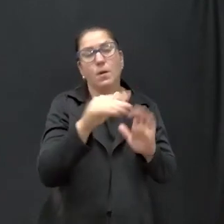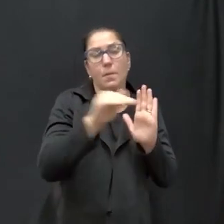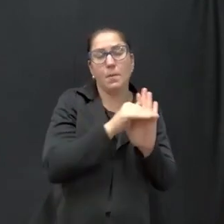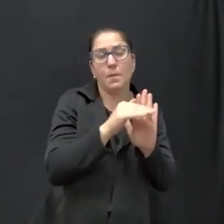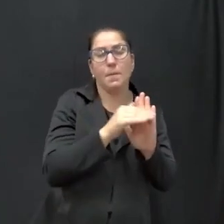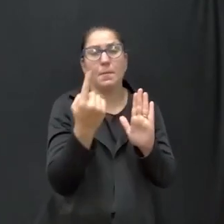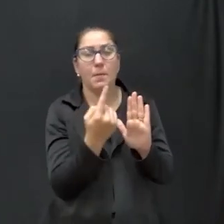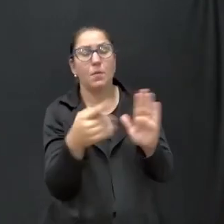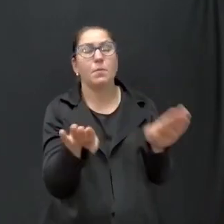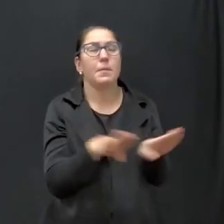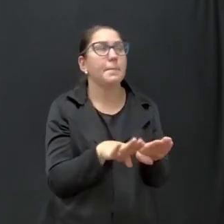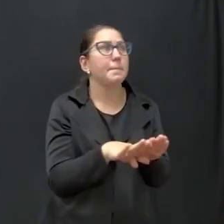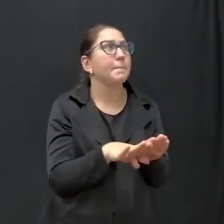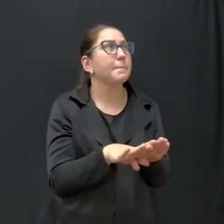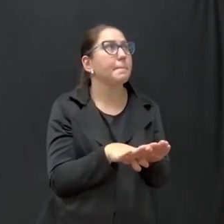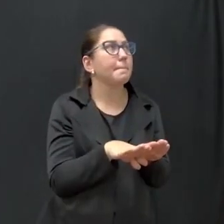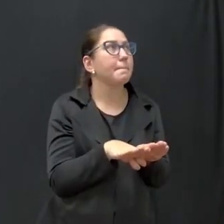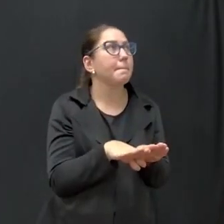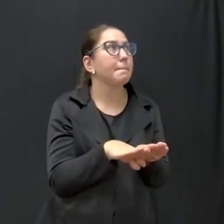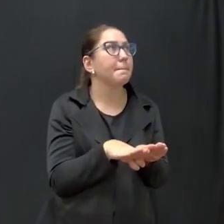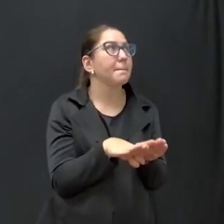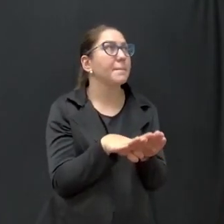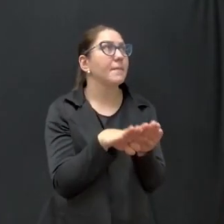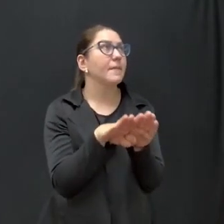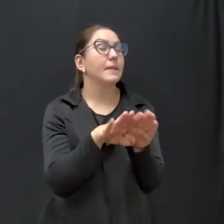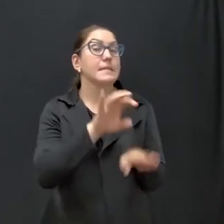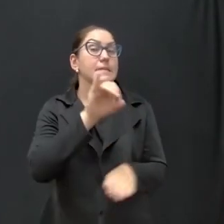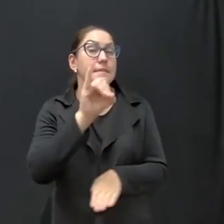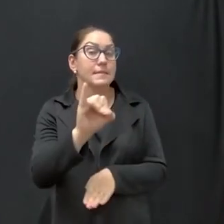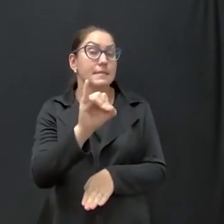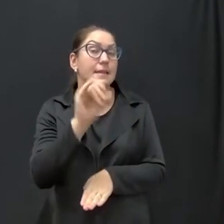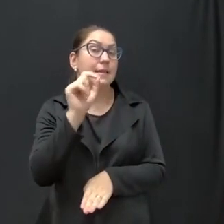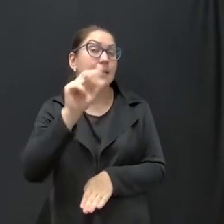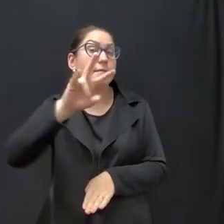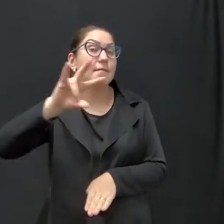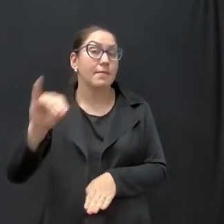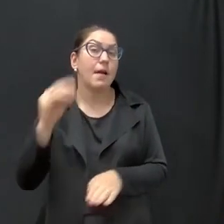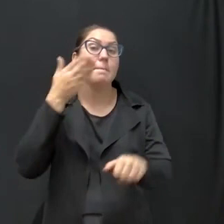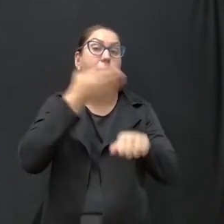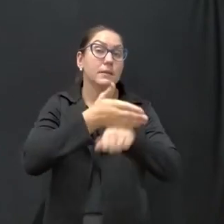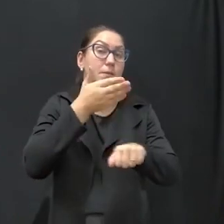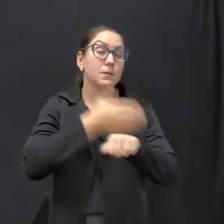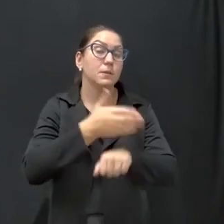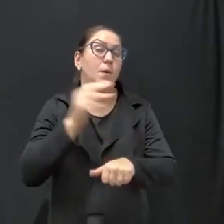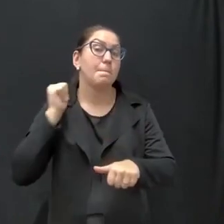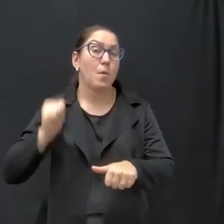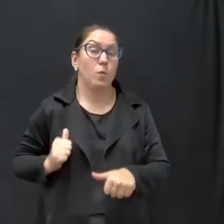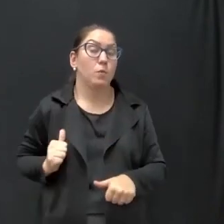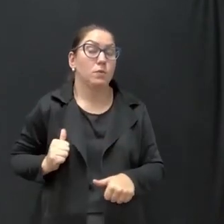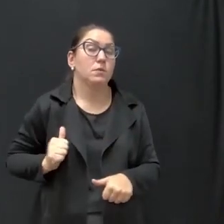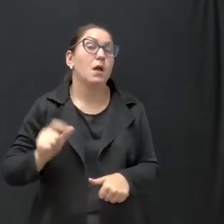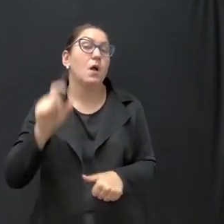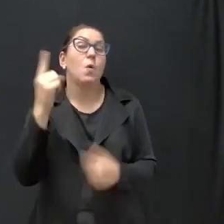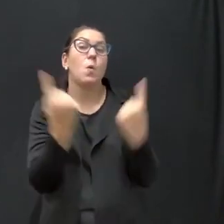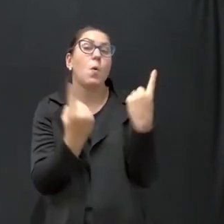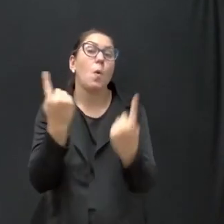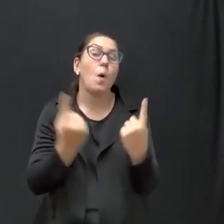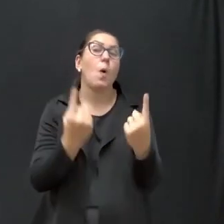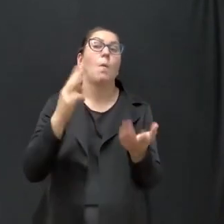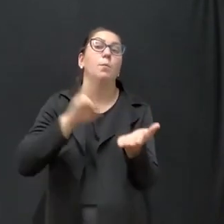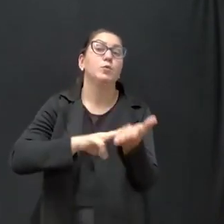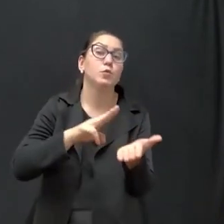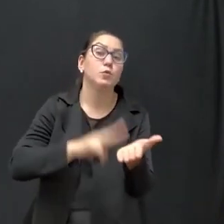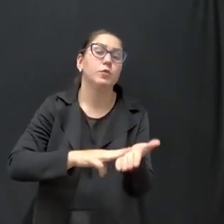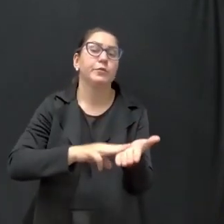1º também, diz assim, estiverem, quem vai participar das bolsas? Qual o critério?